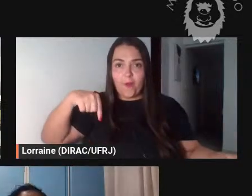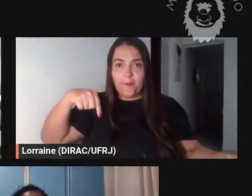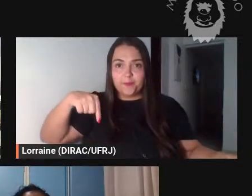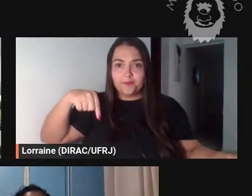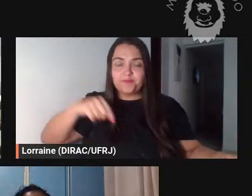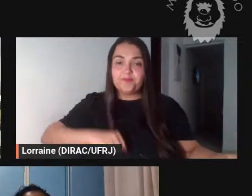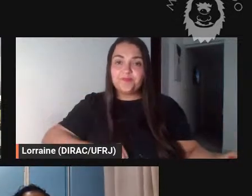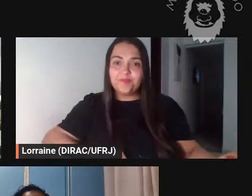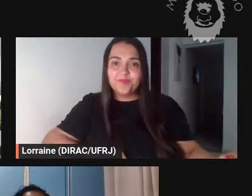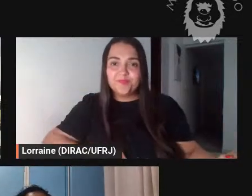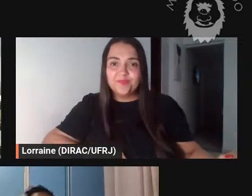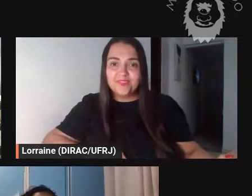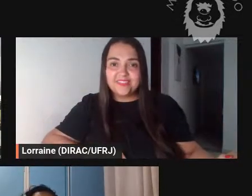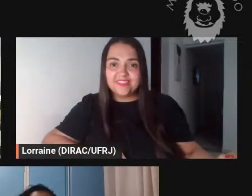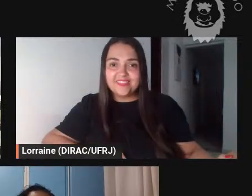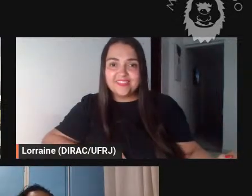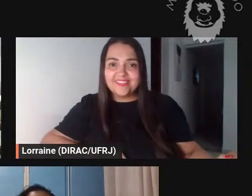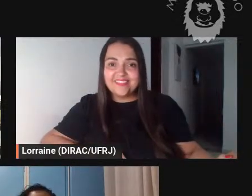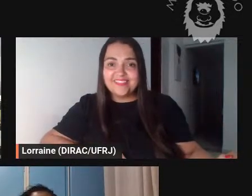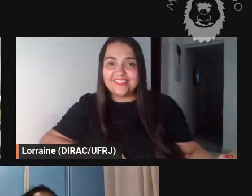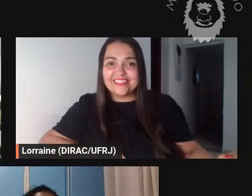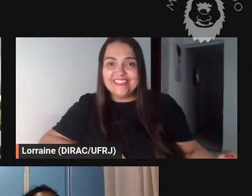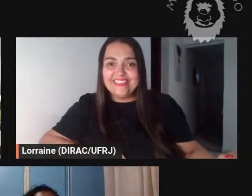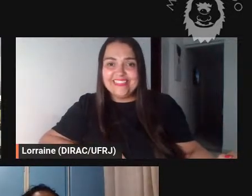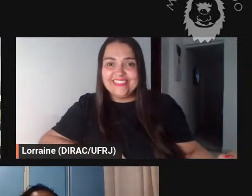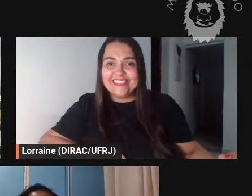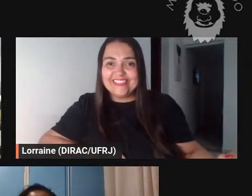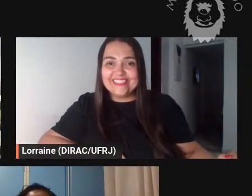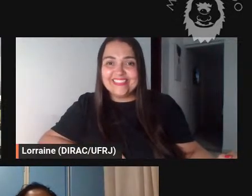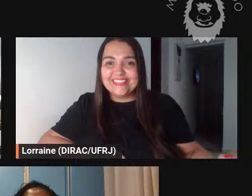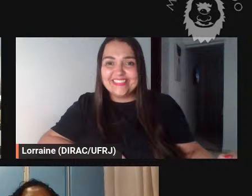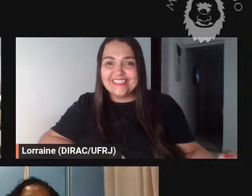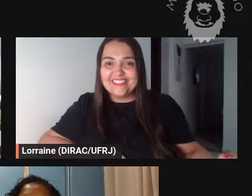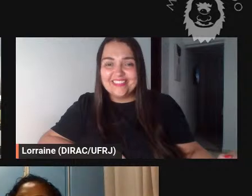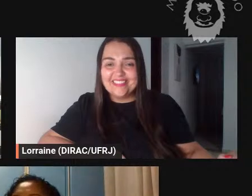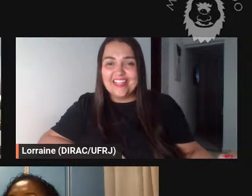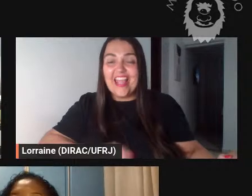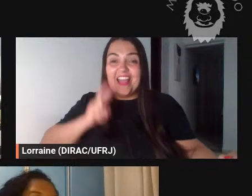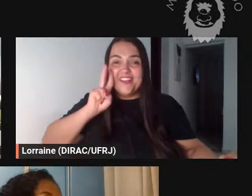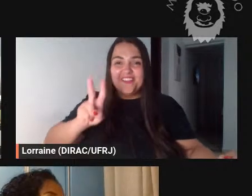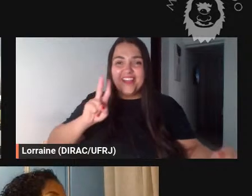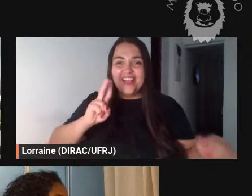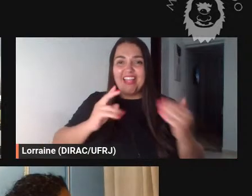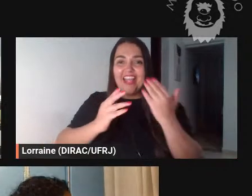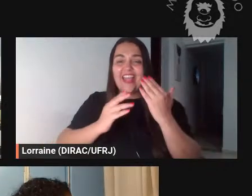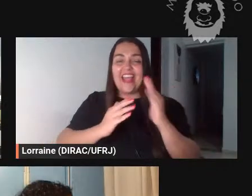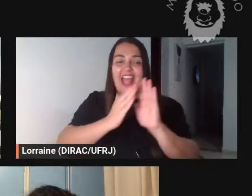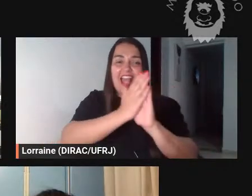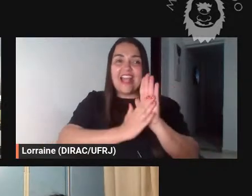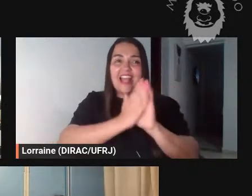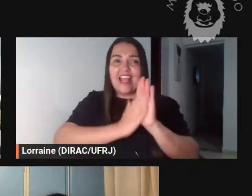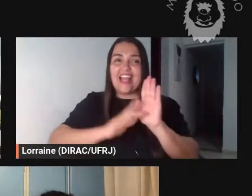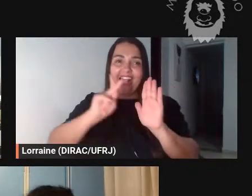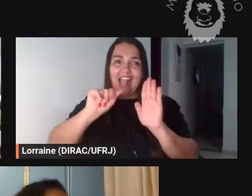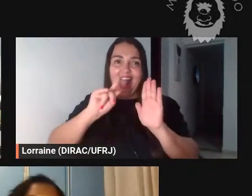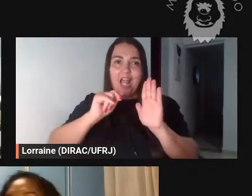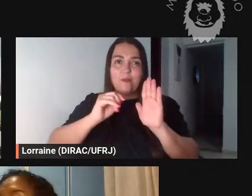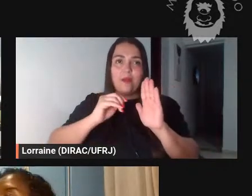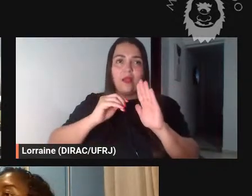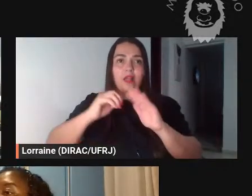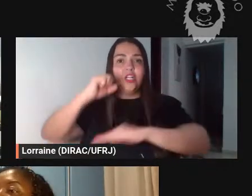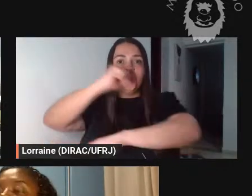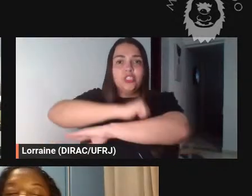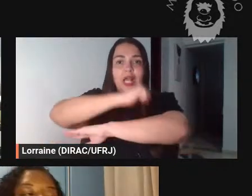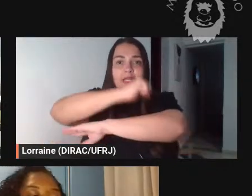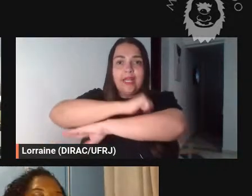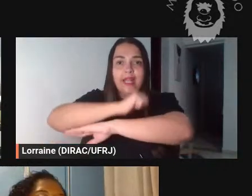olha aqui a janelinha da capa o outro livro deve estar por aqui e